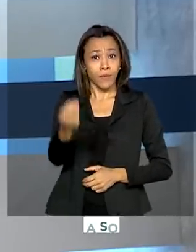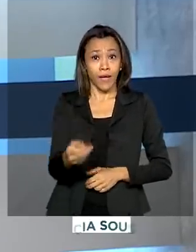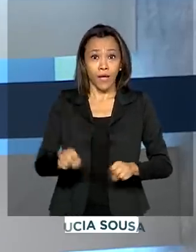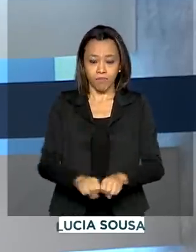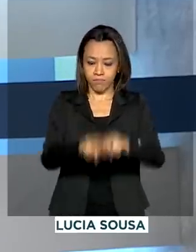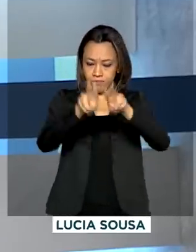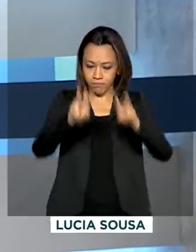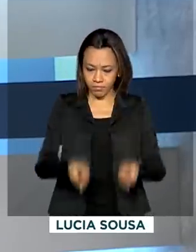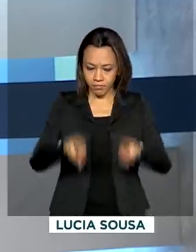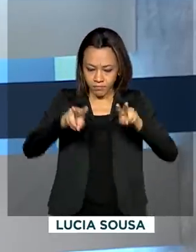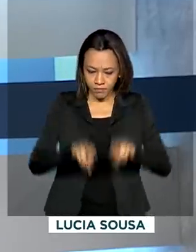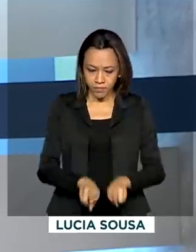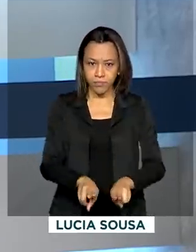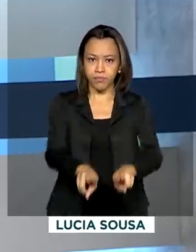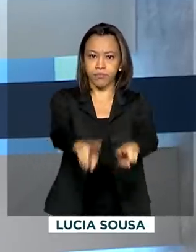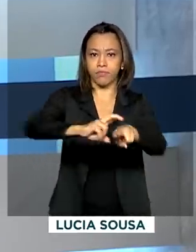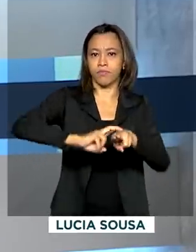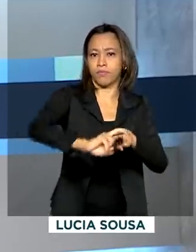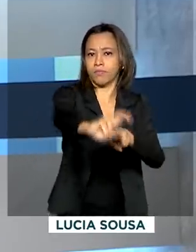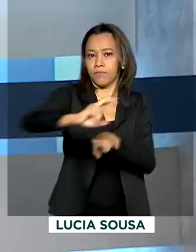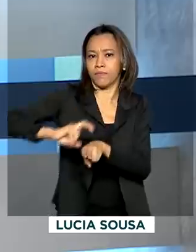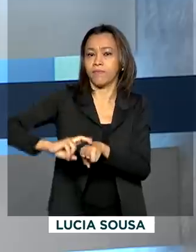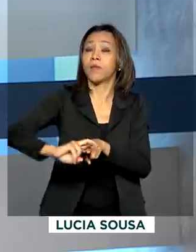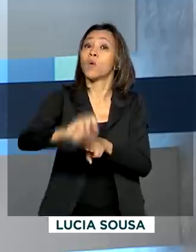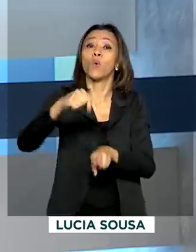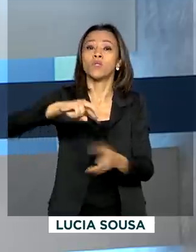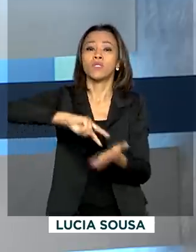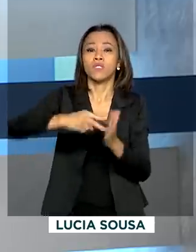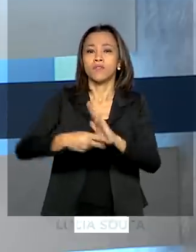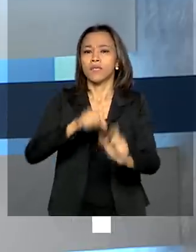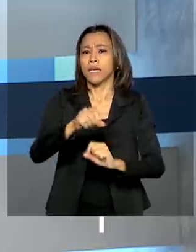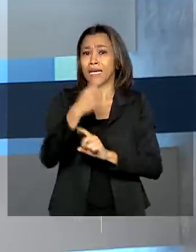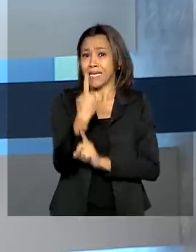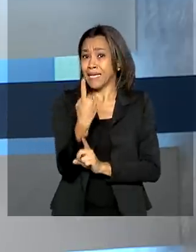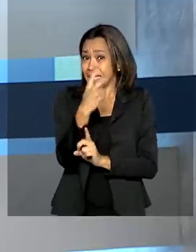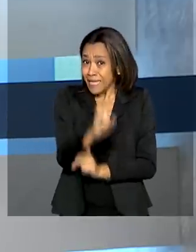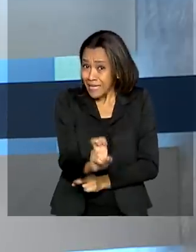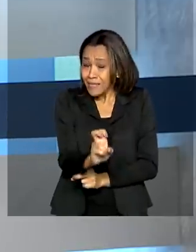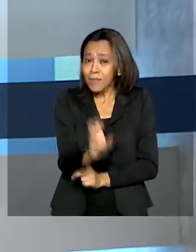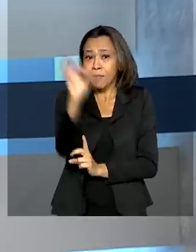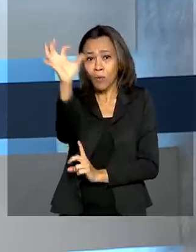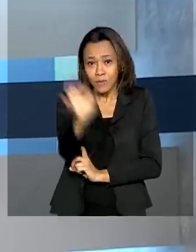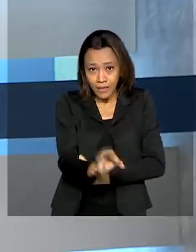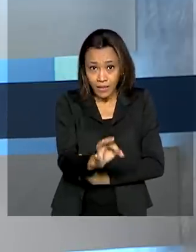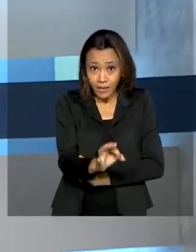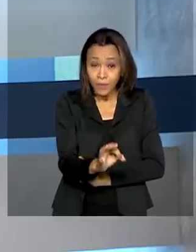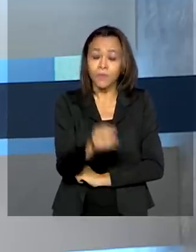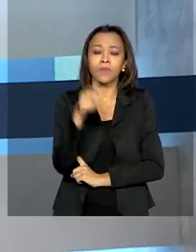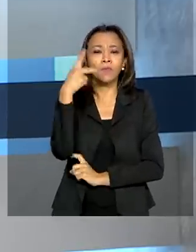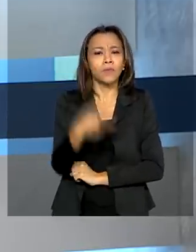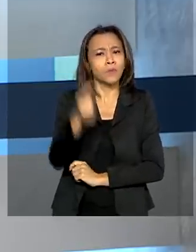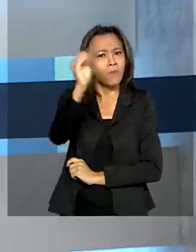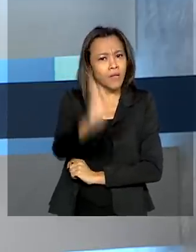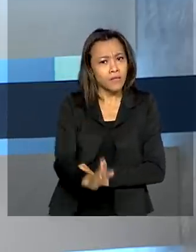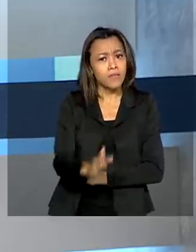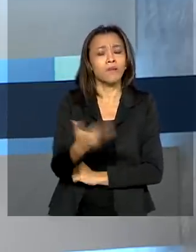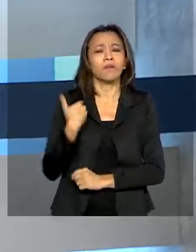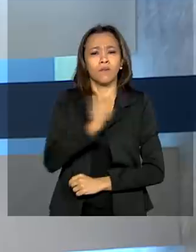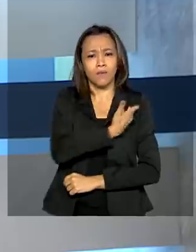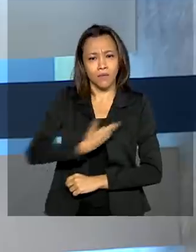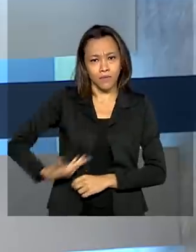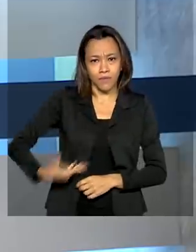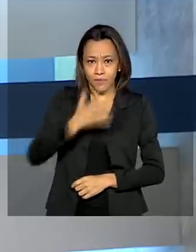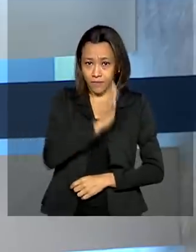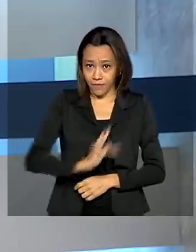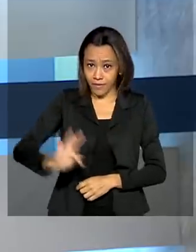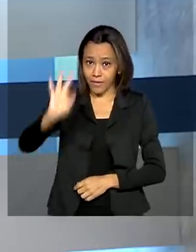das ferrovias. Hoje o setor representa 15% da matriz de transportes. E o governo federal investe em